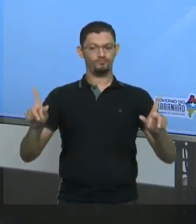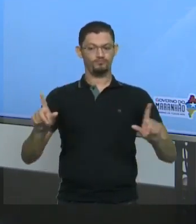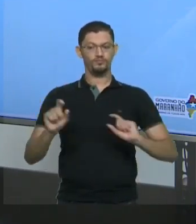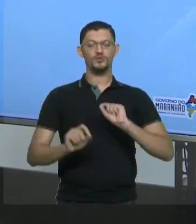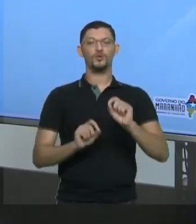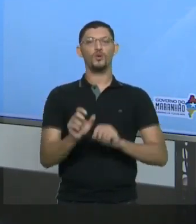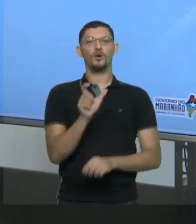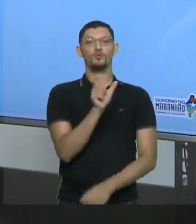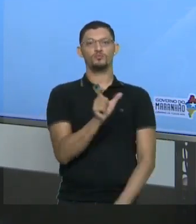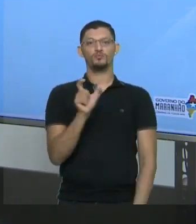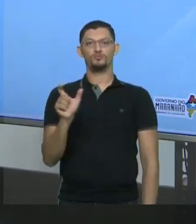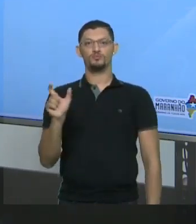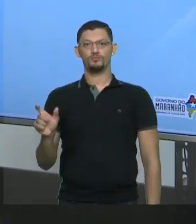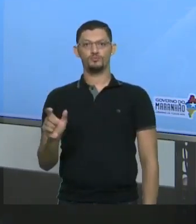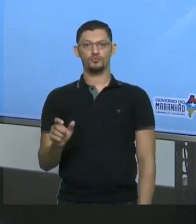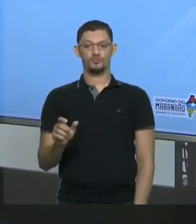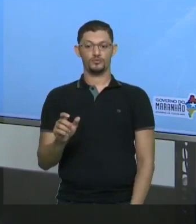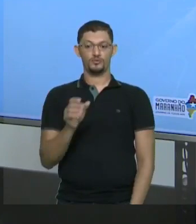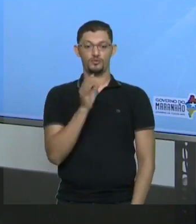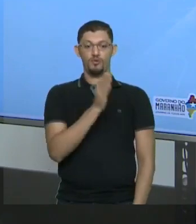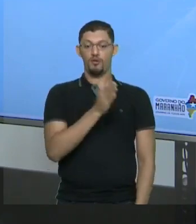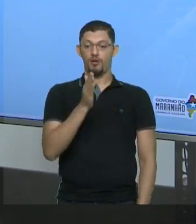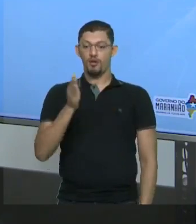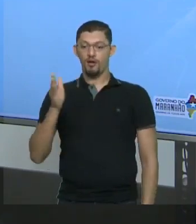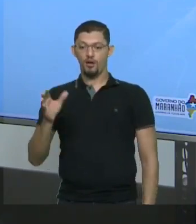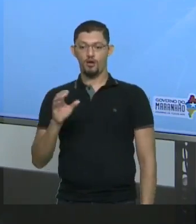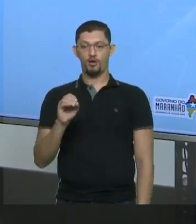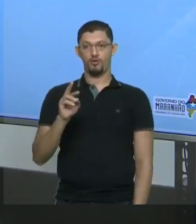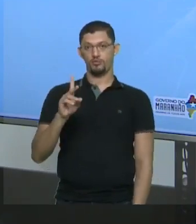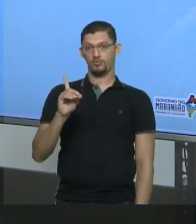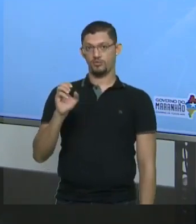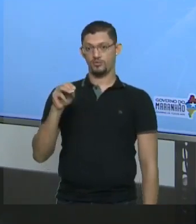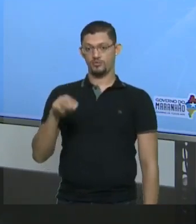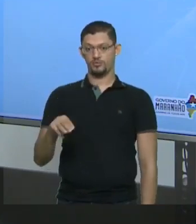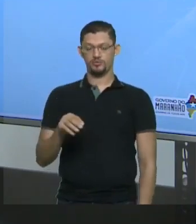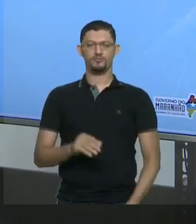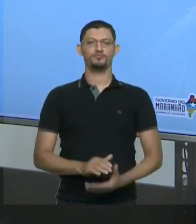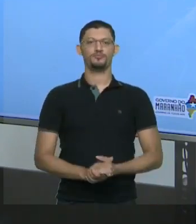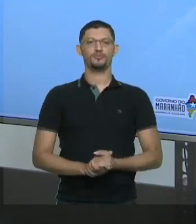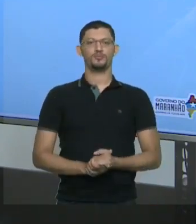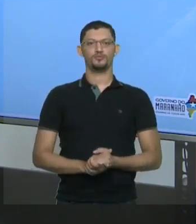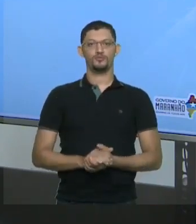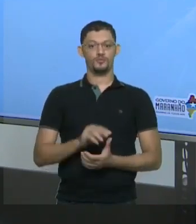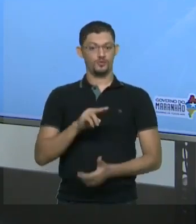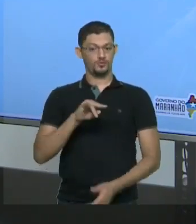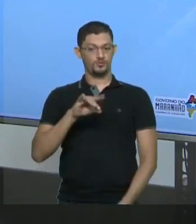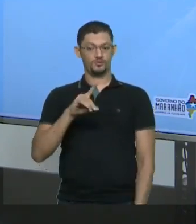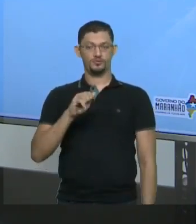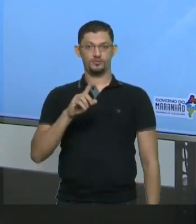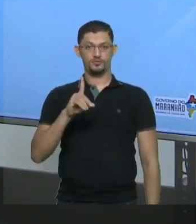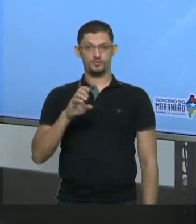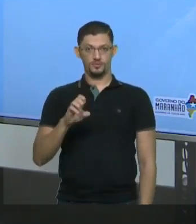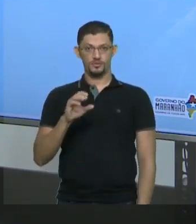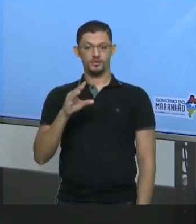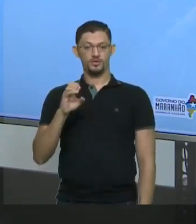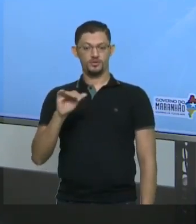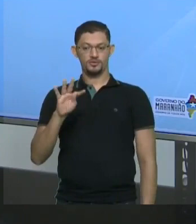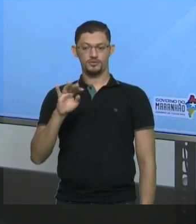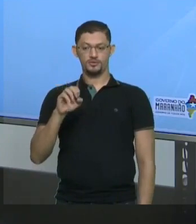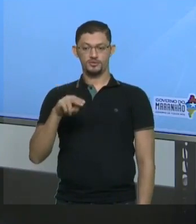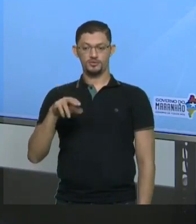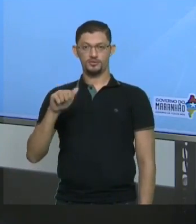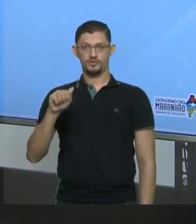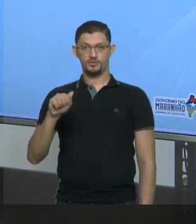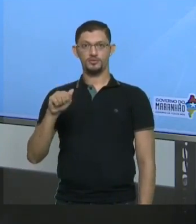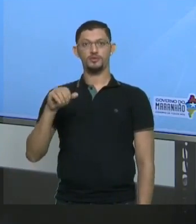é a posição? São as ordens que podem ser unidade, dezena e centena simples, da direita para a esquerda,